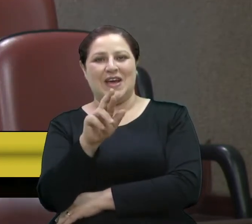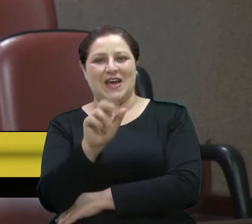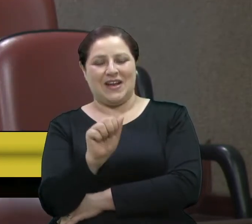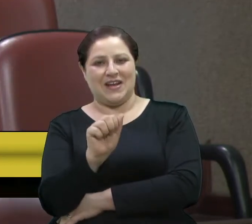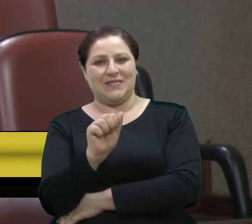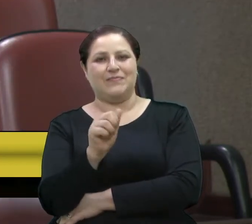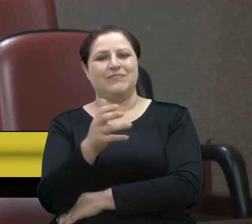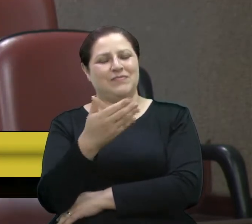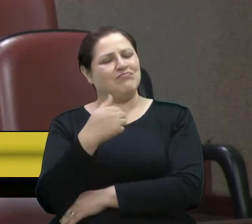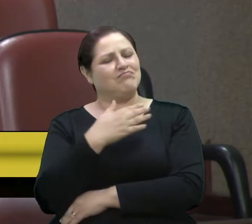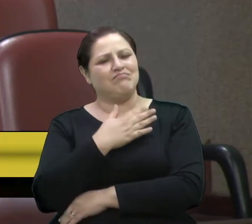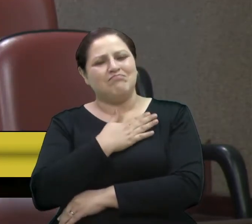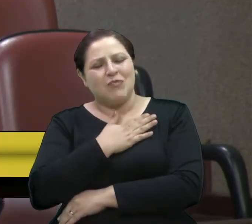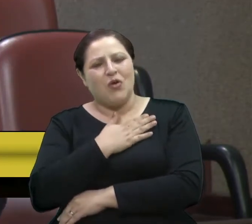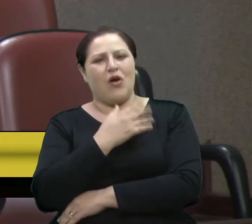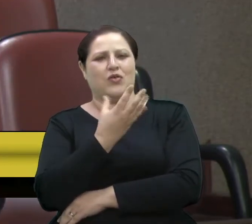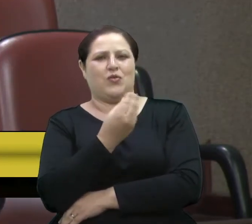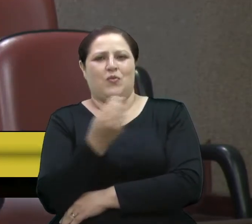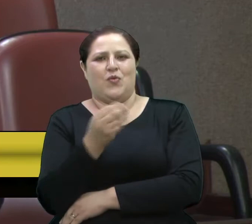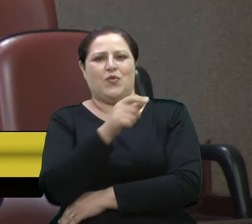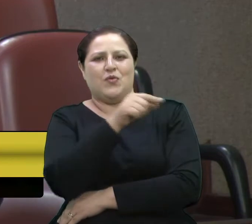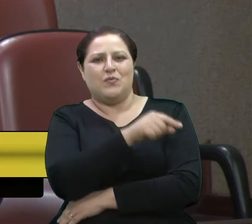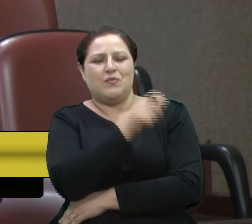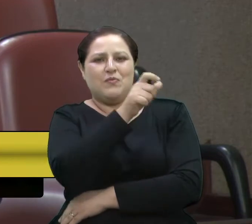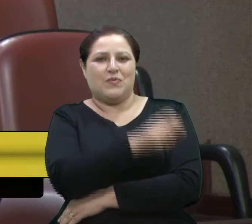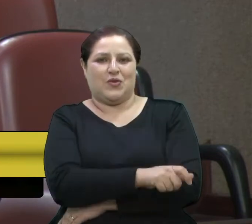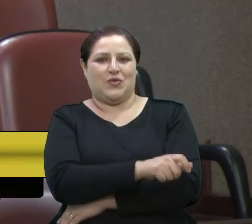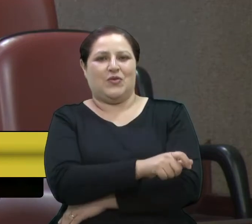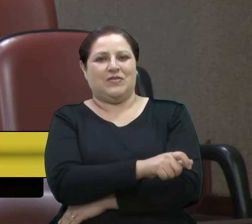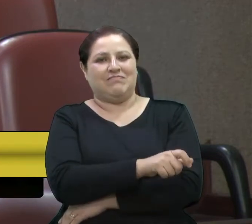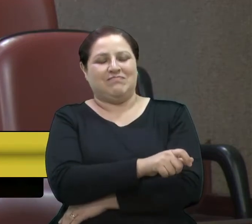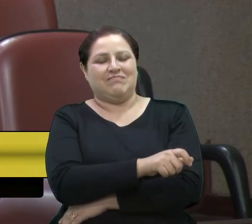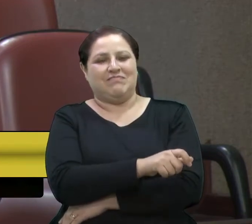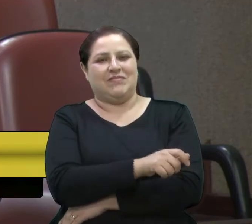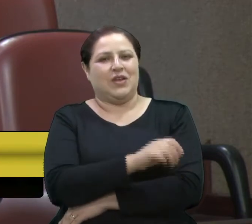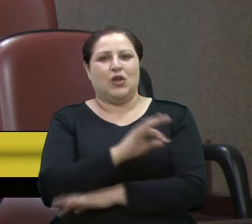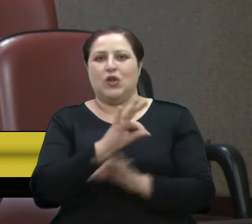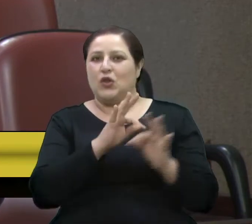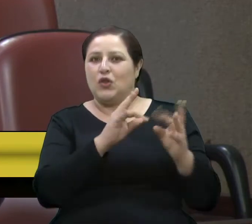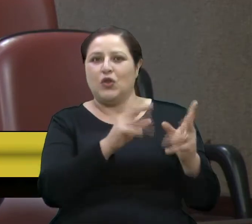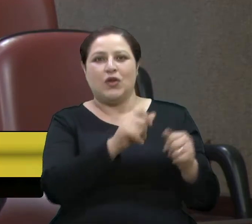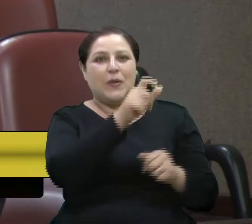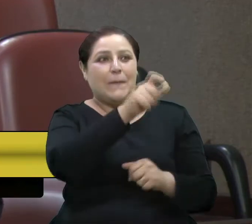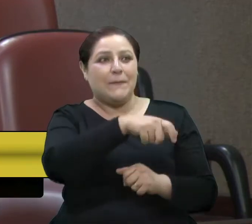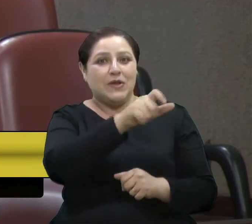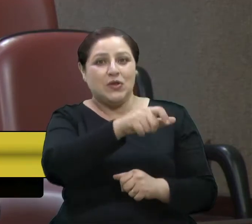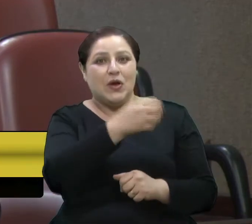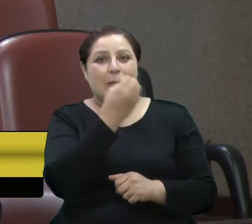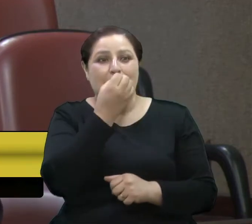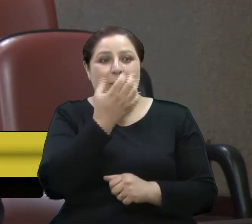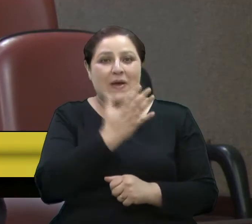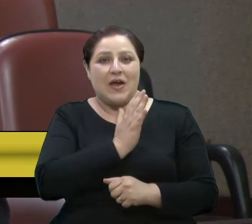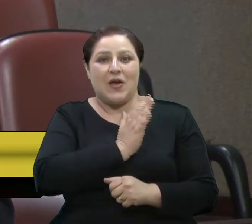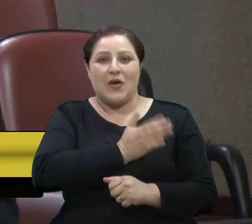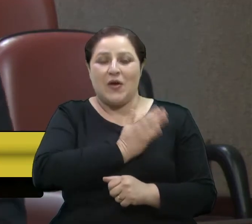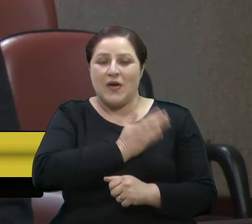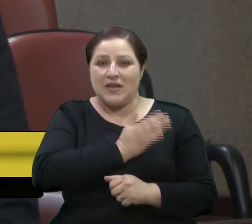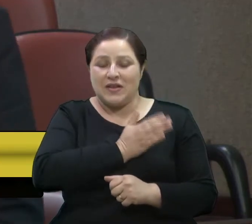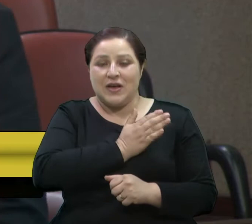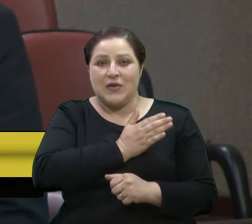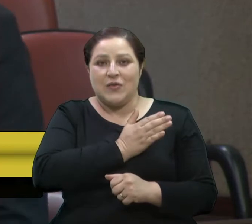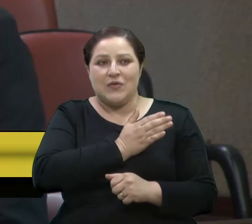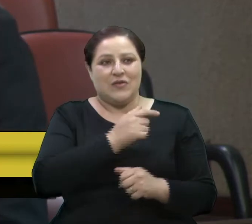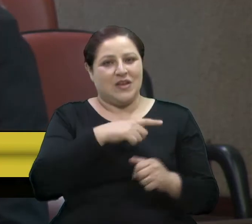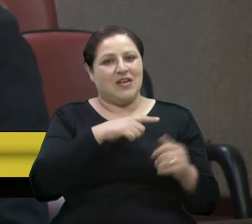quero muito bem essa pessoa, me identifica. Aliás, todas as pessoas do bem me identificam sempre, porque a pessoa do bem atrai